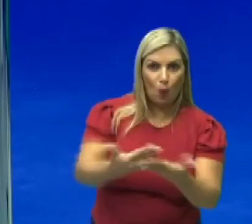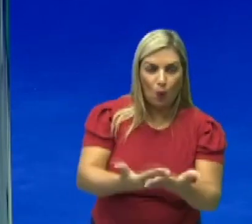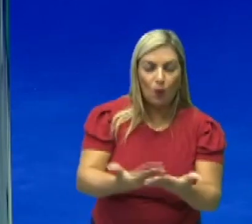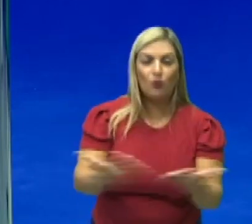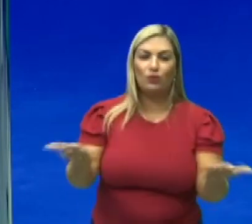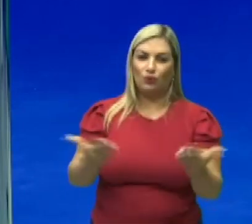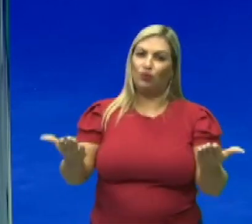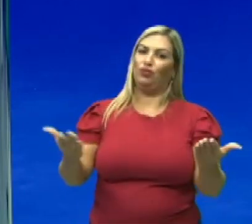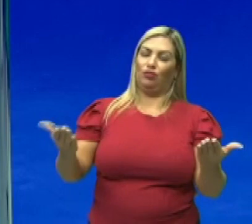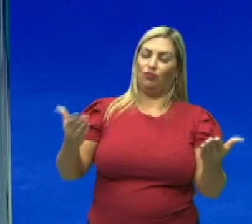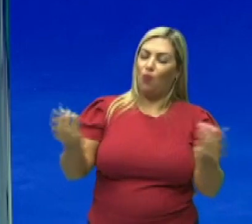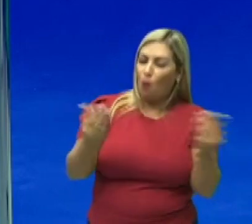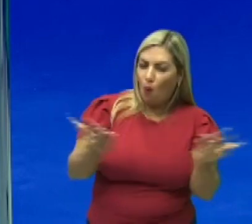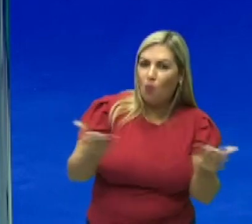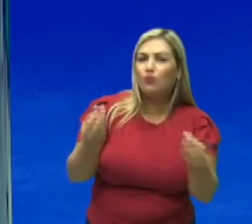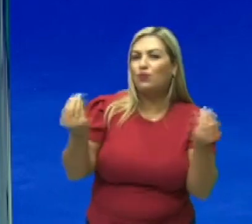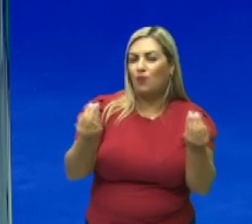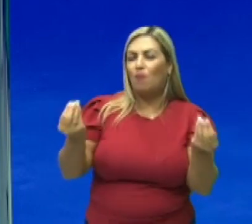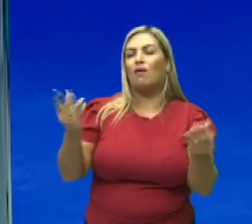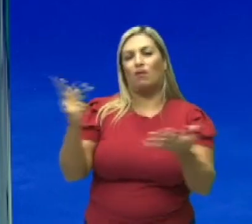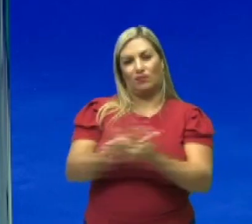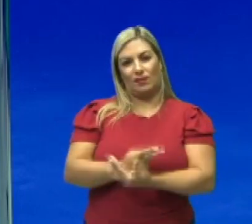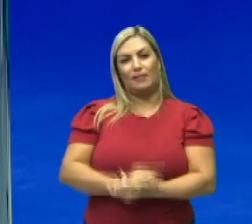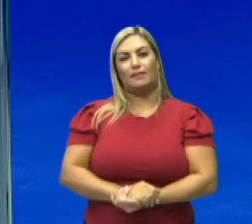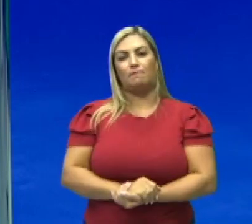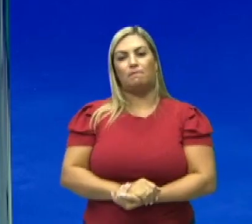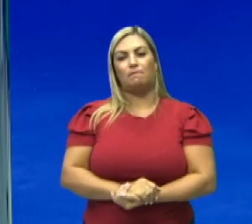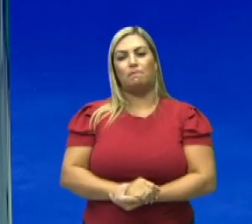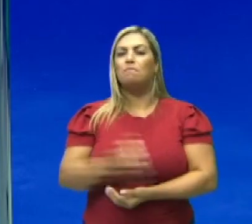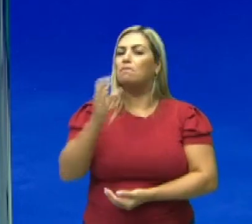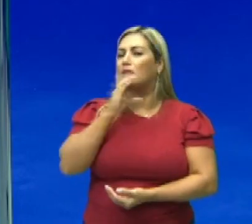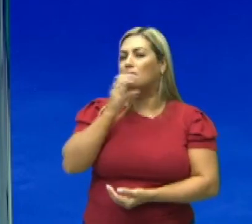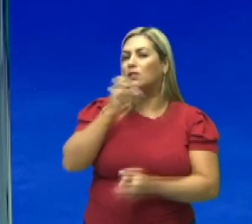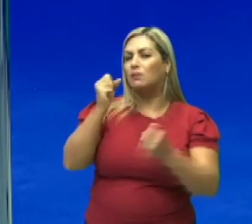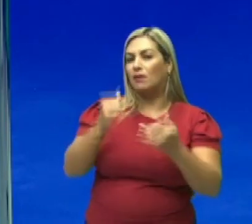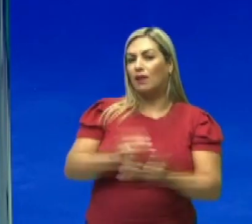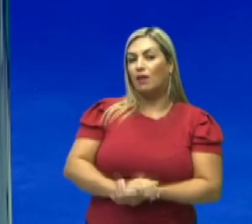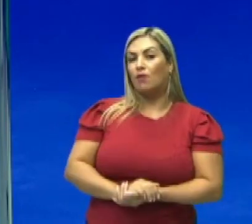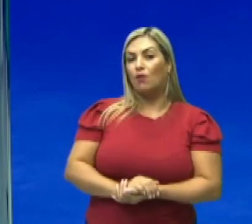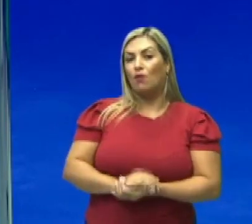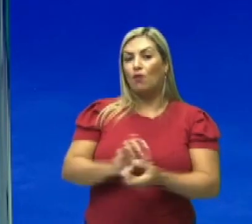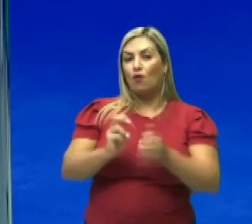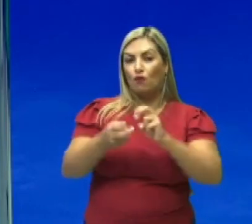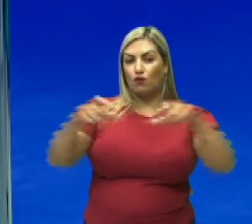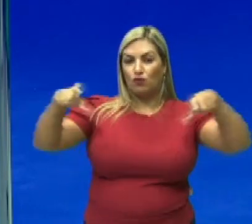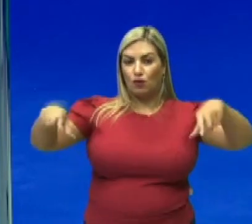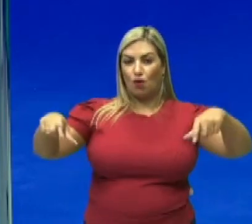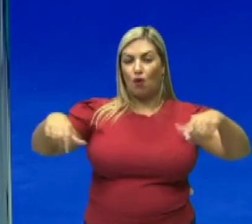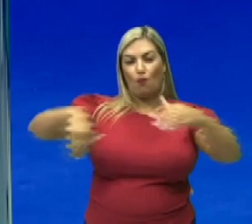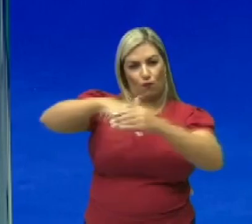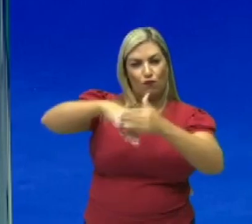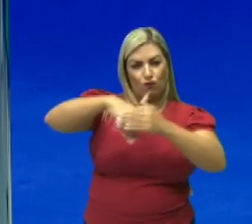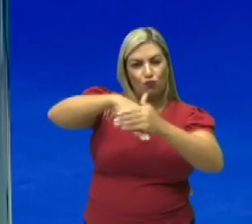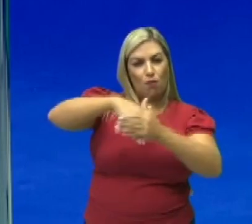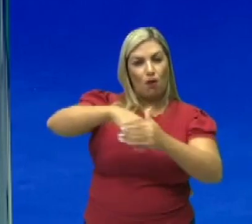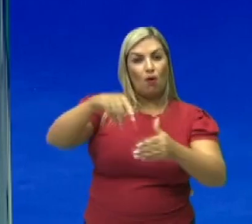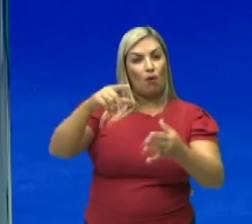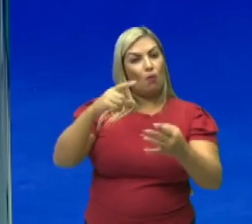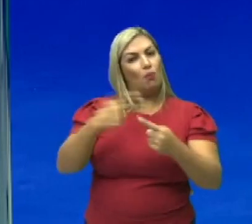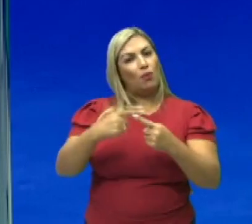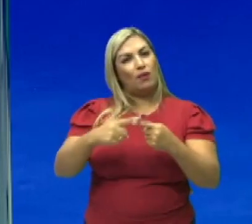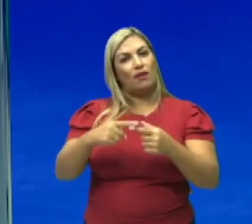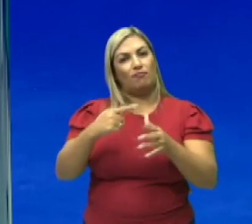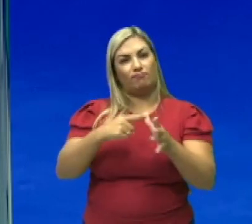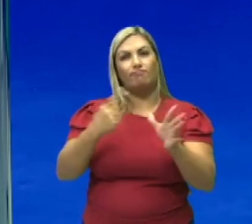acontecido essa questão. Vou falar rapidinho do futsal, do futebol, porque é algo que vocês